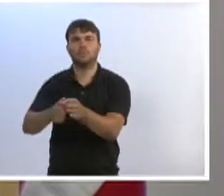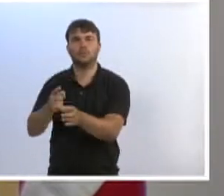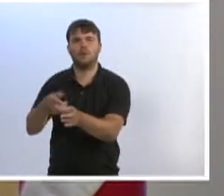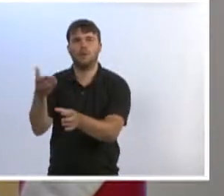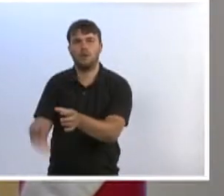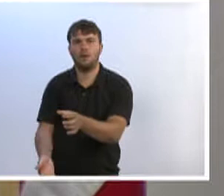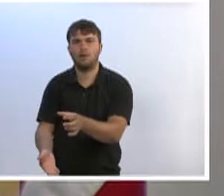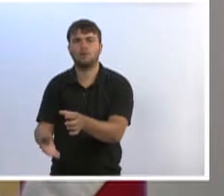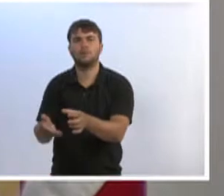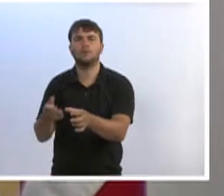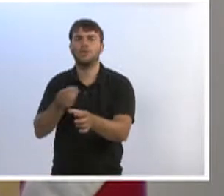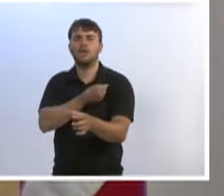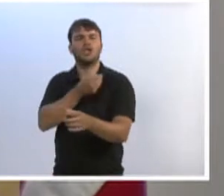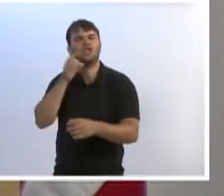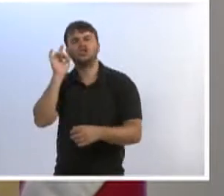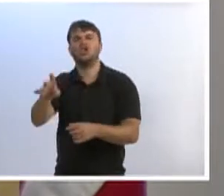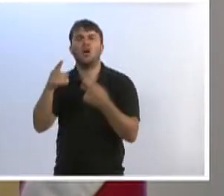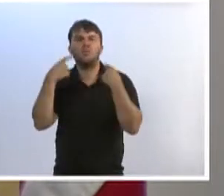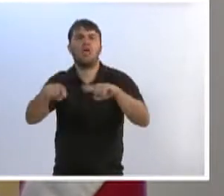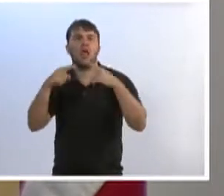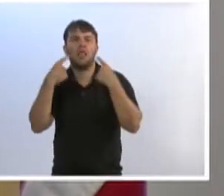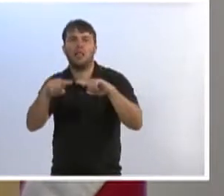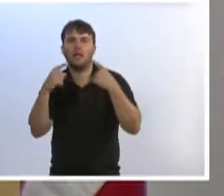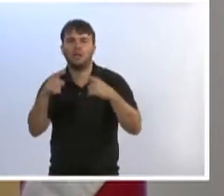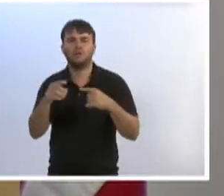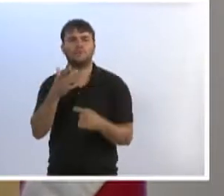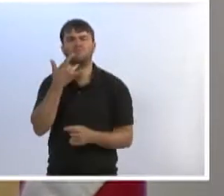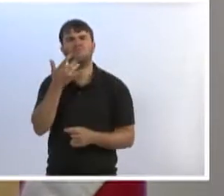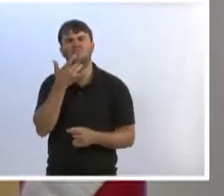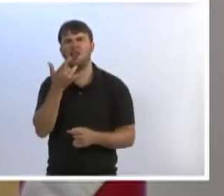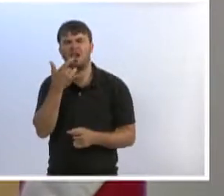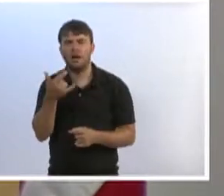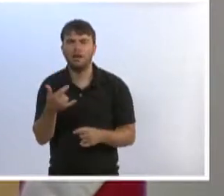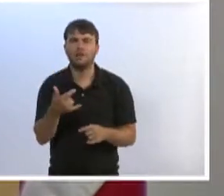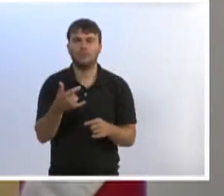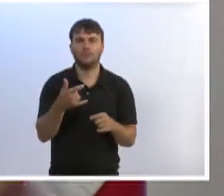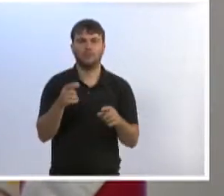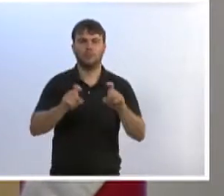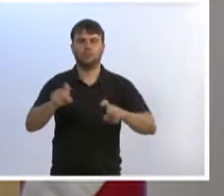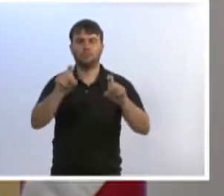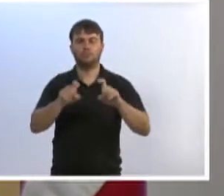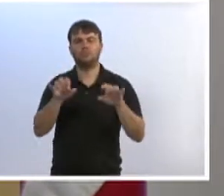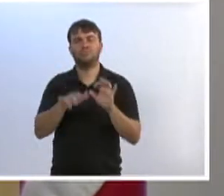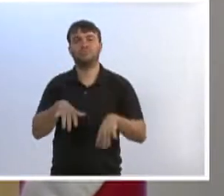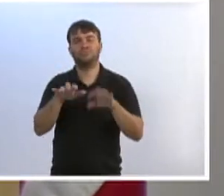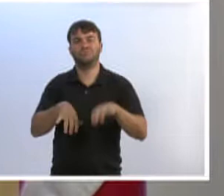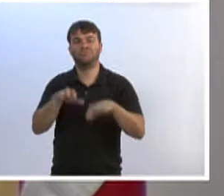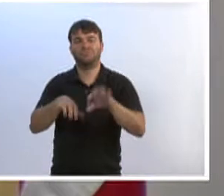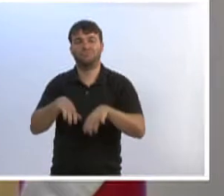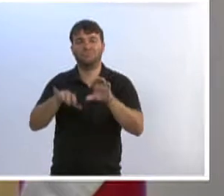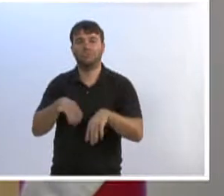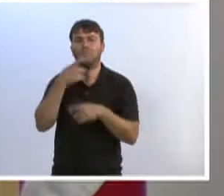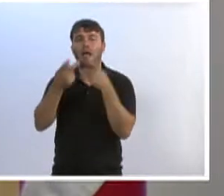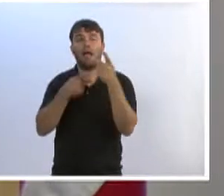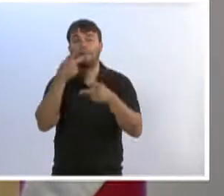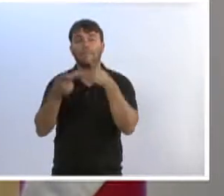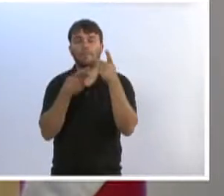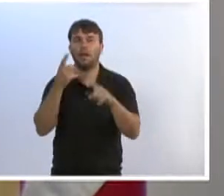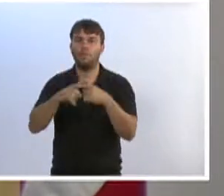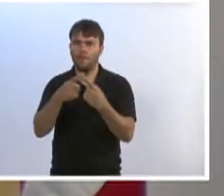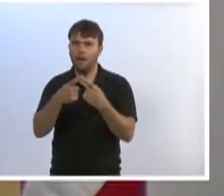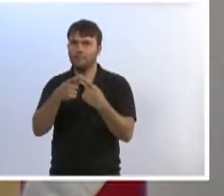Blumenau, que vive só criticando. É fácil estar atrás de um computador, escrevendo a hora que quer, falando o que quer, mas essas pessoas vão ser